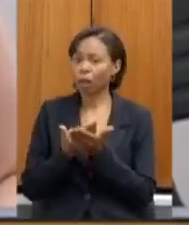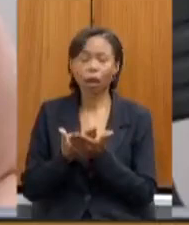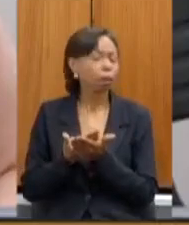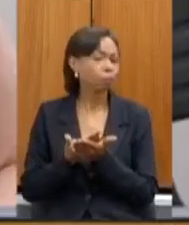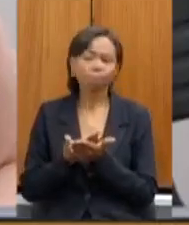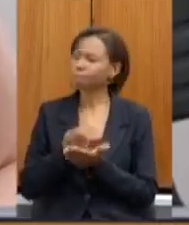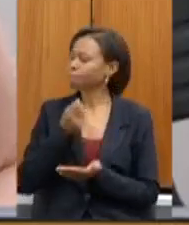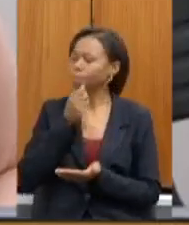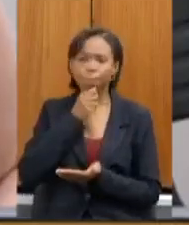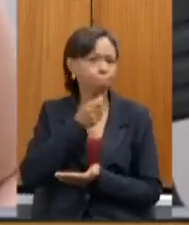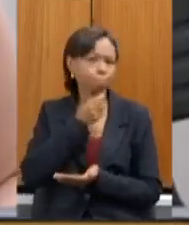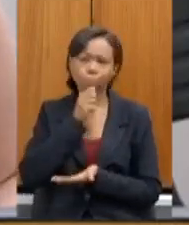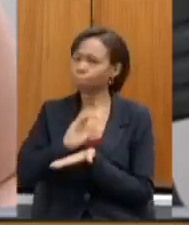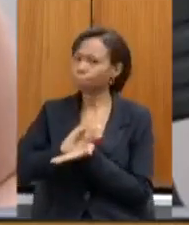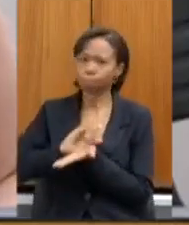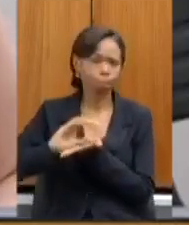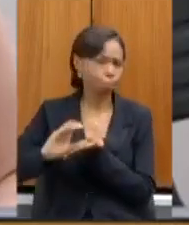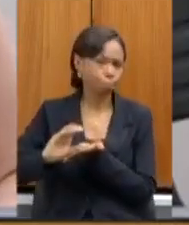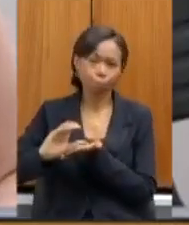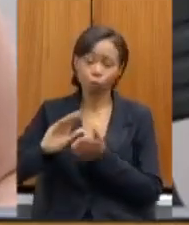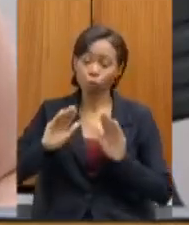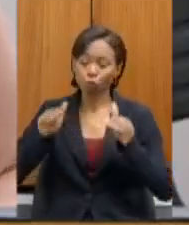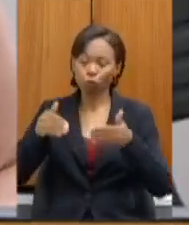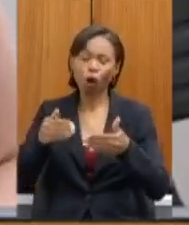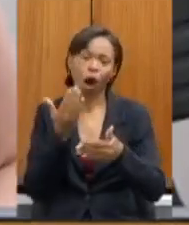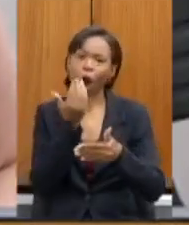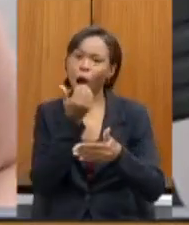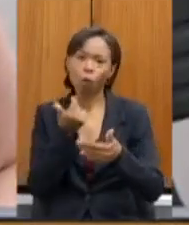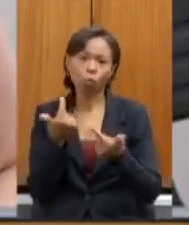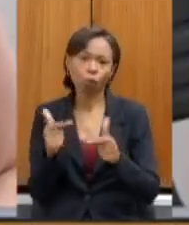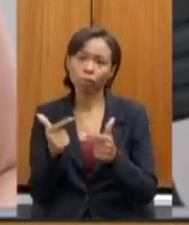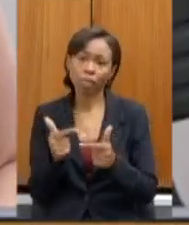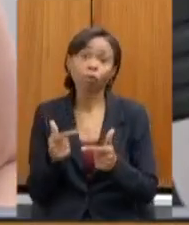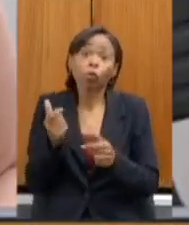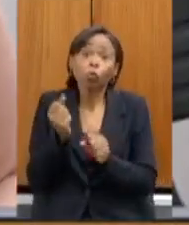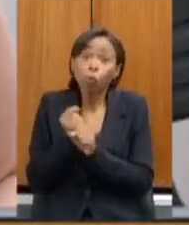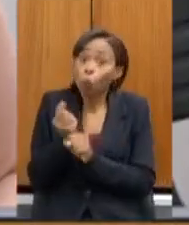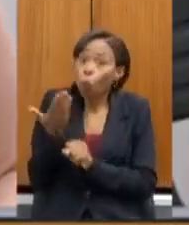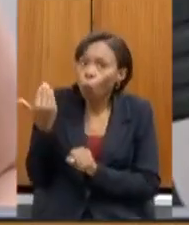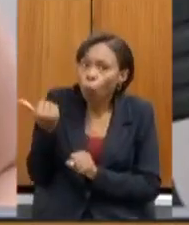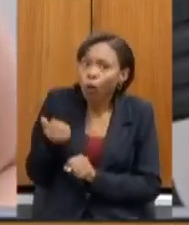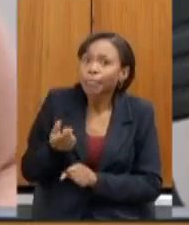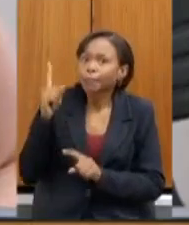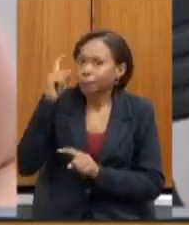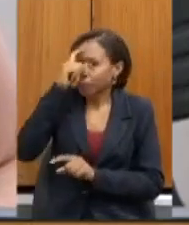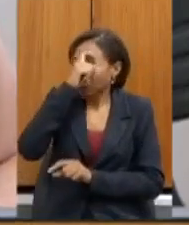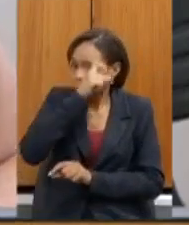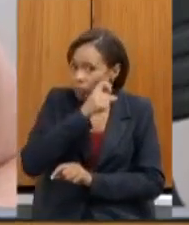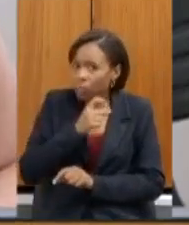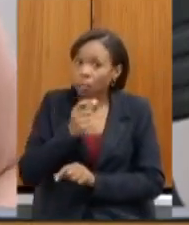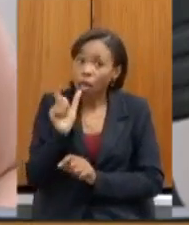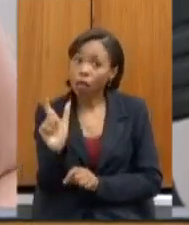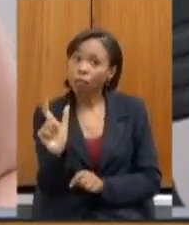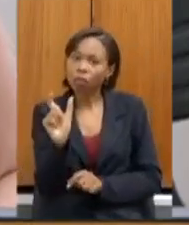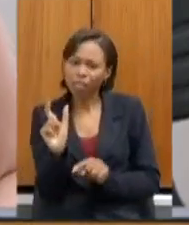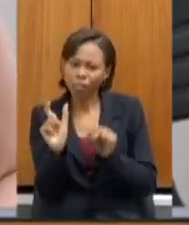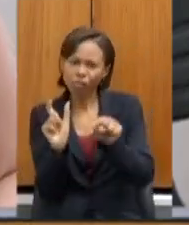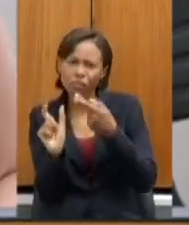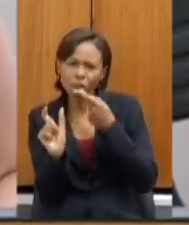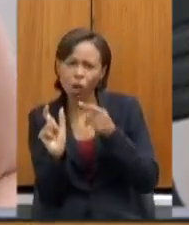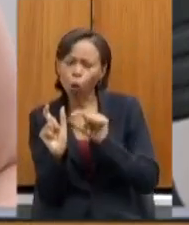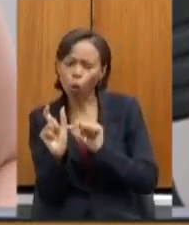foram investidos na alimentação escolar num ano extremamente difícil vou pedir emprestada a palavra da senhora